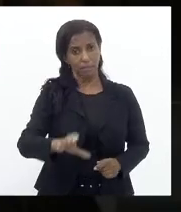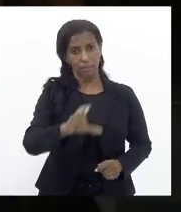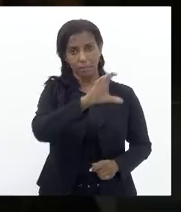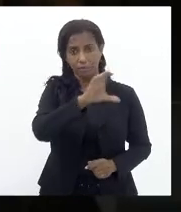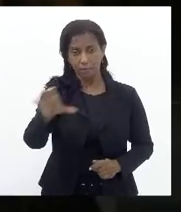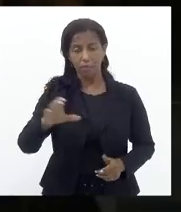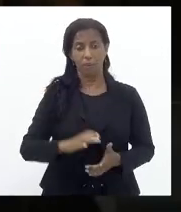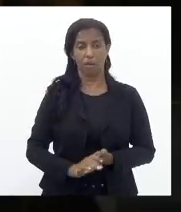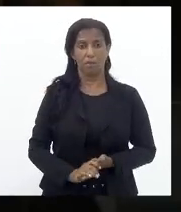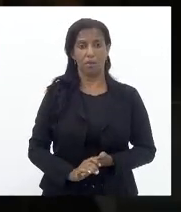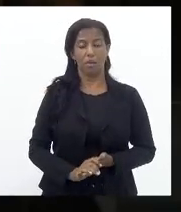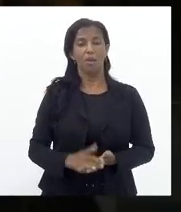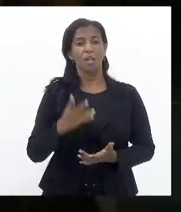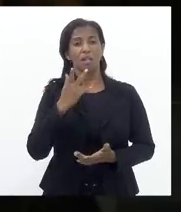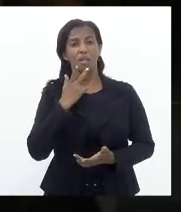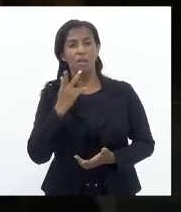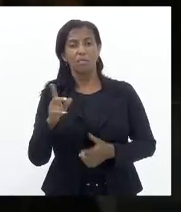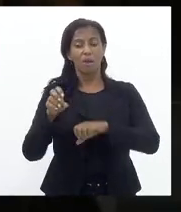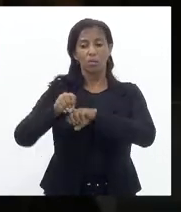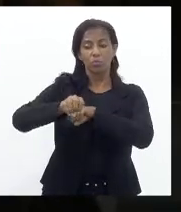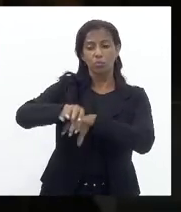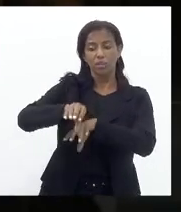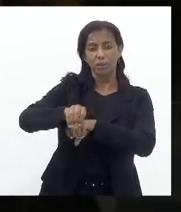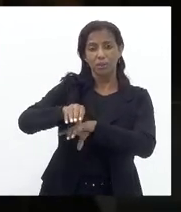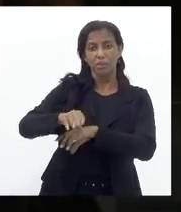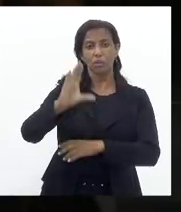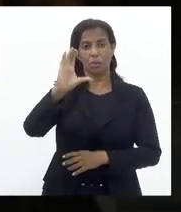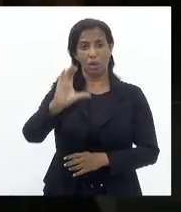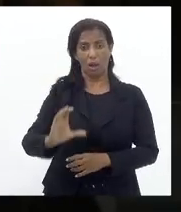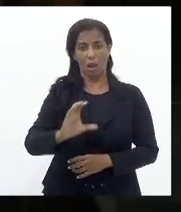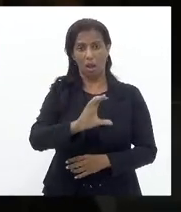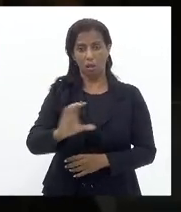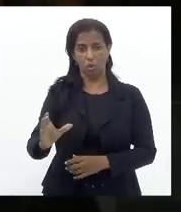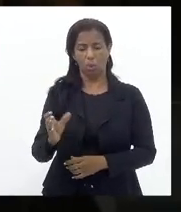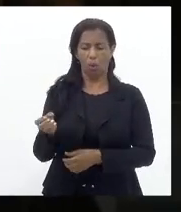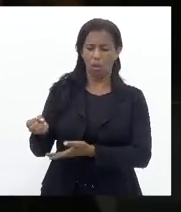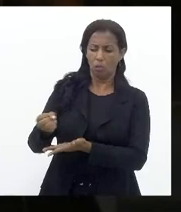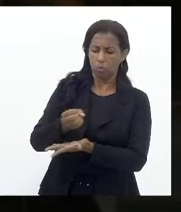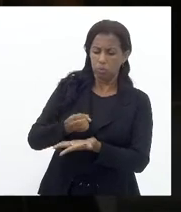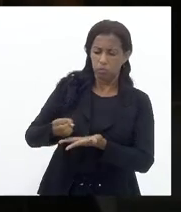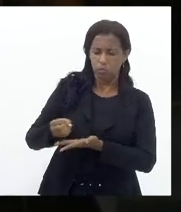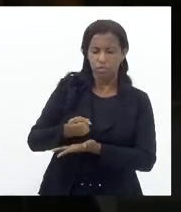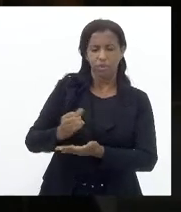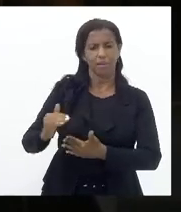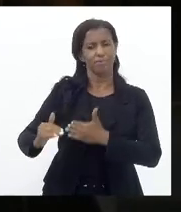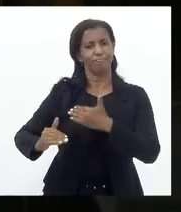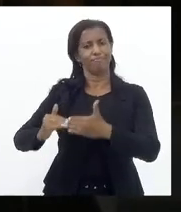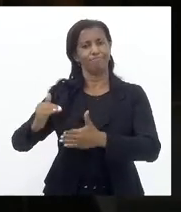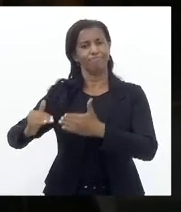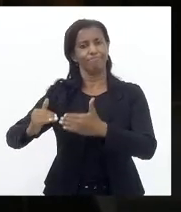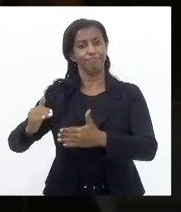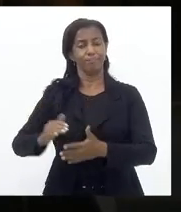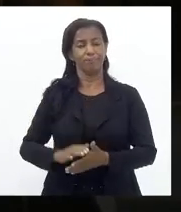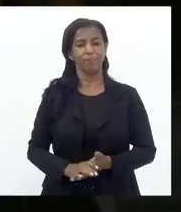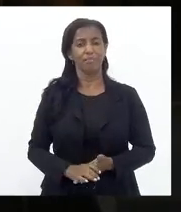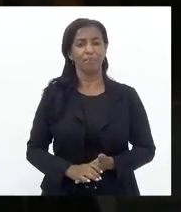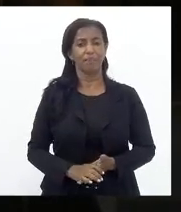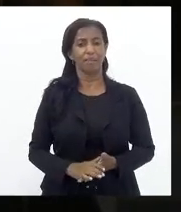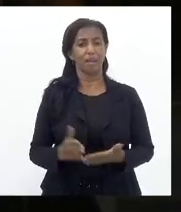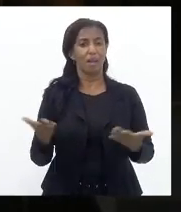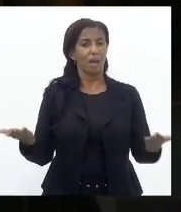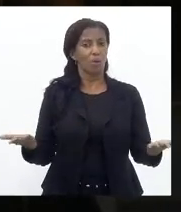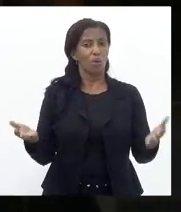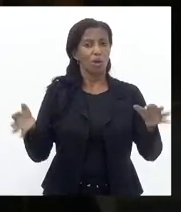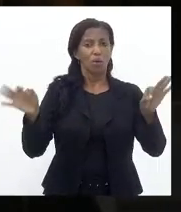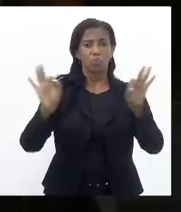defendem A manutenção De um ensinamento católico De bases conservadoras Agora De momento